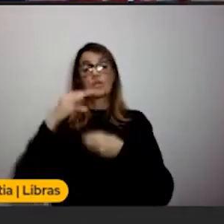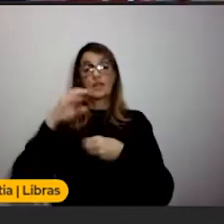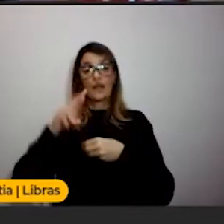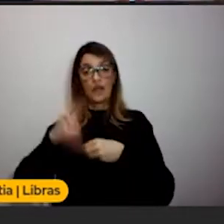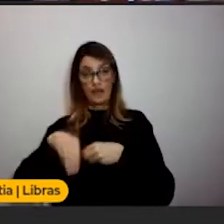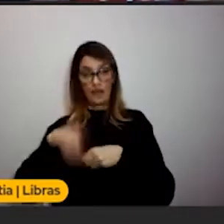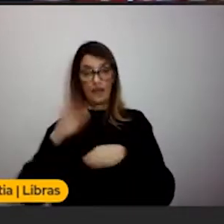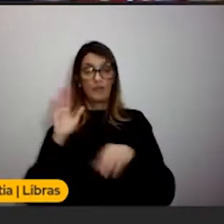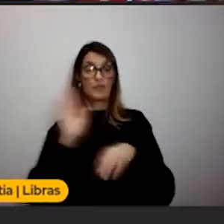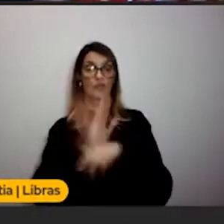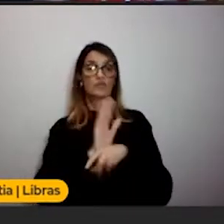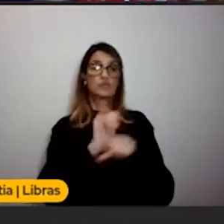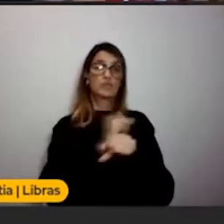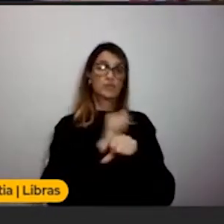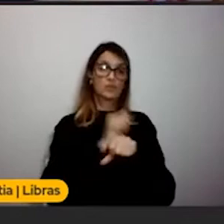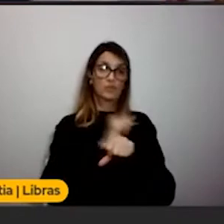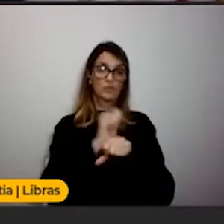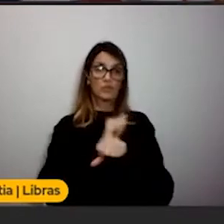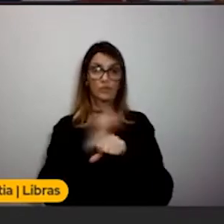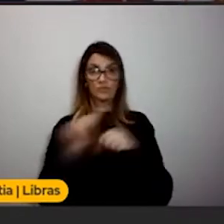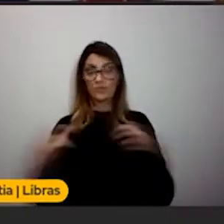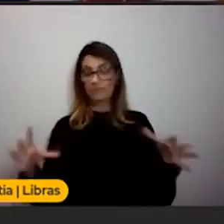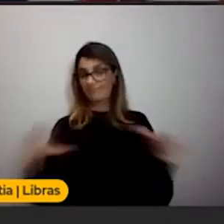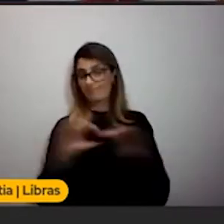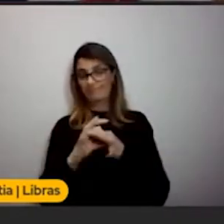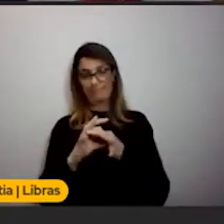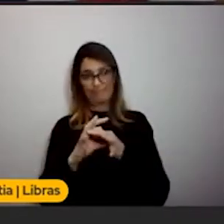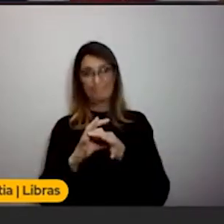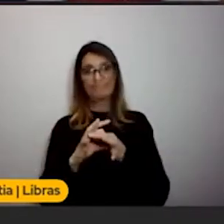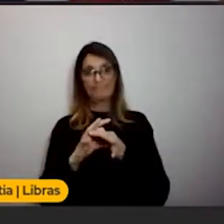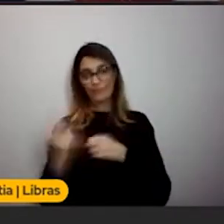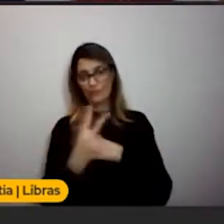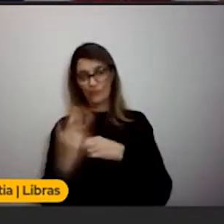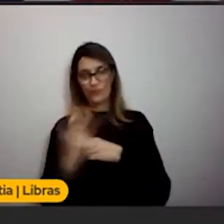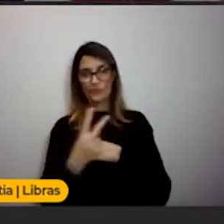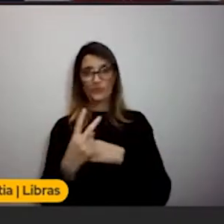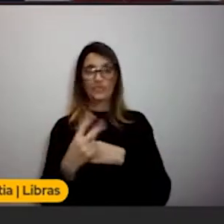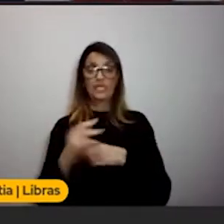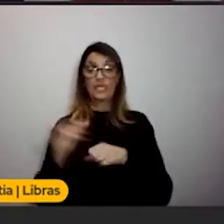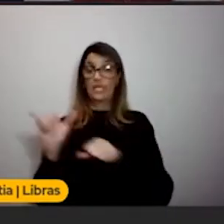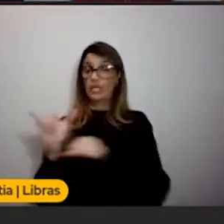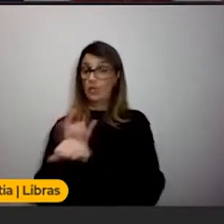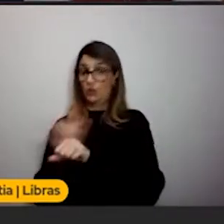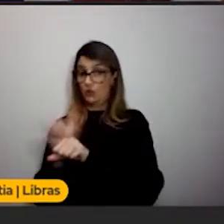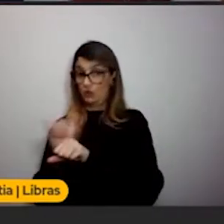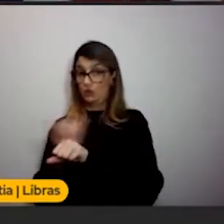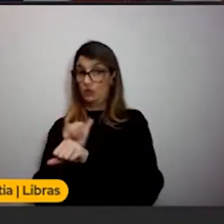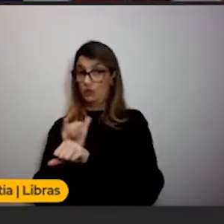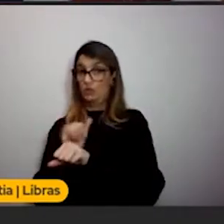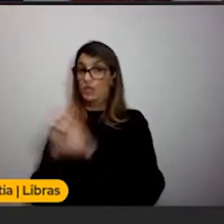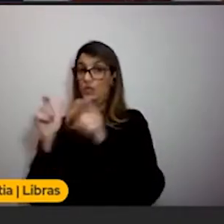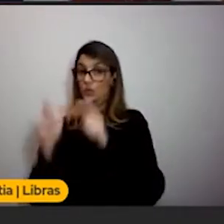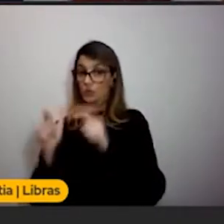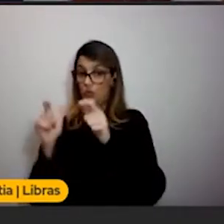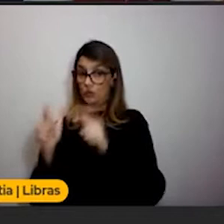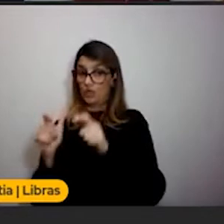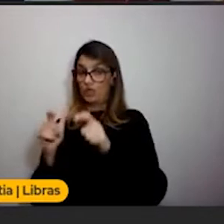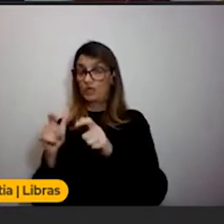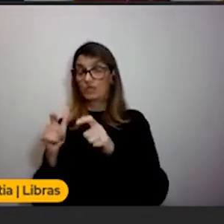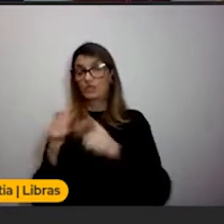Então, é tudo uma coisa ligada com outra. Então, primeiro, lembre-se que o YouTube é um lugar de descontração.